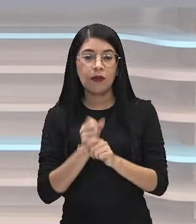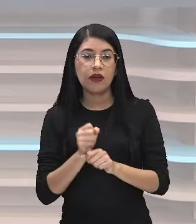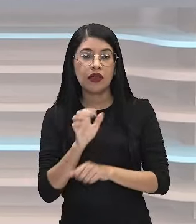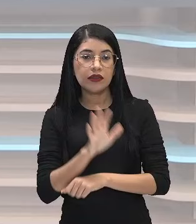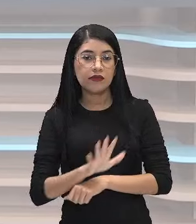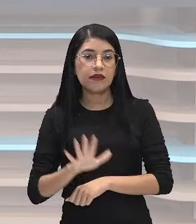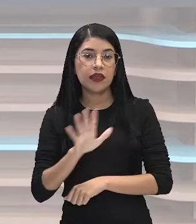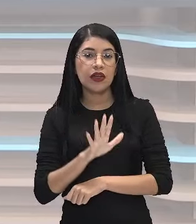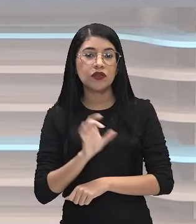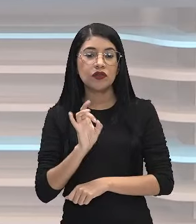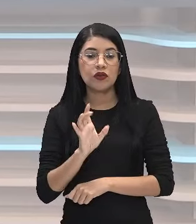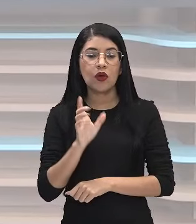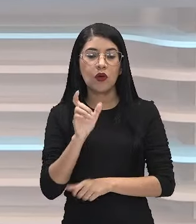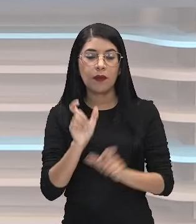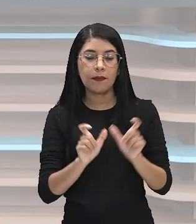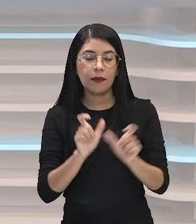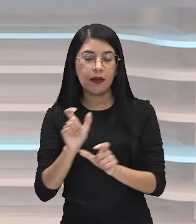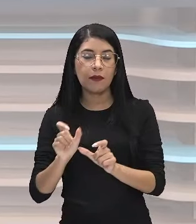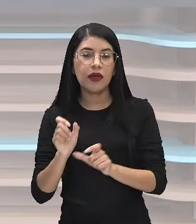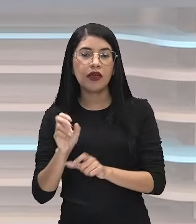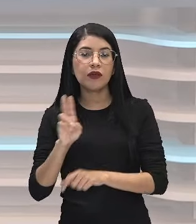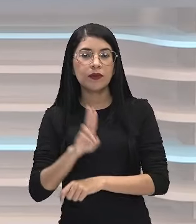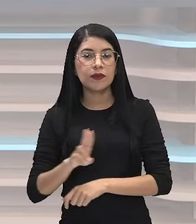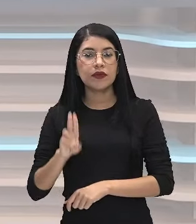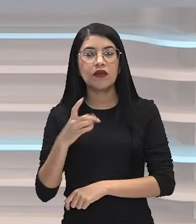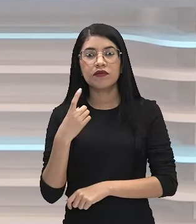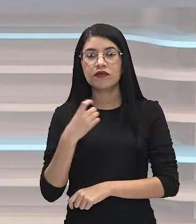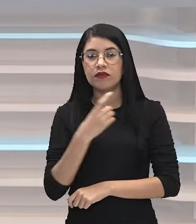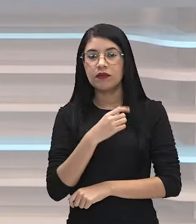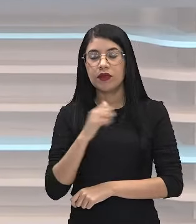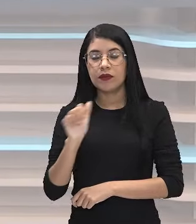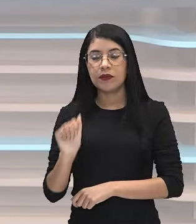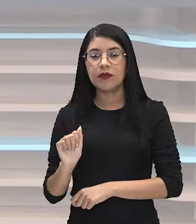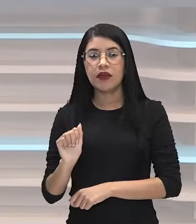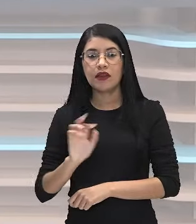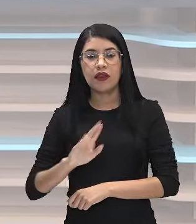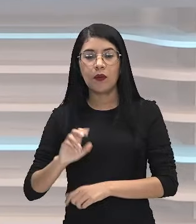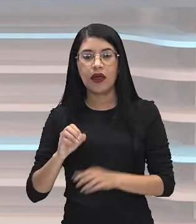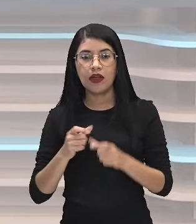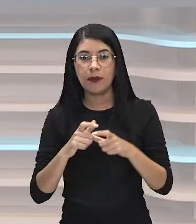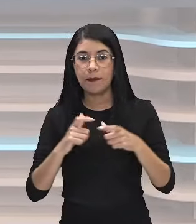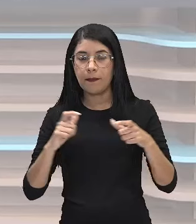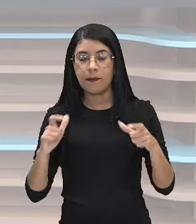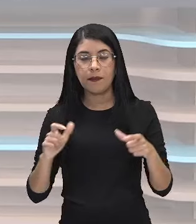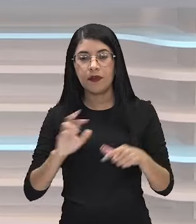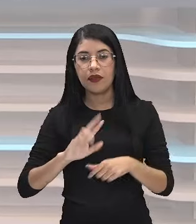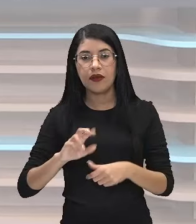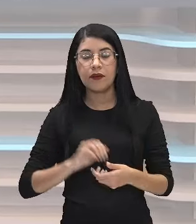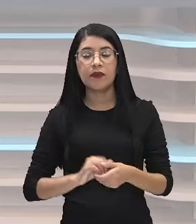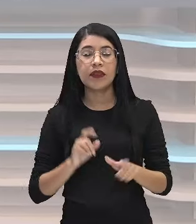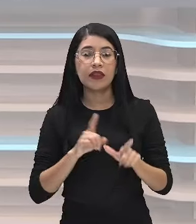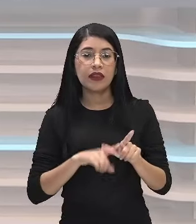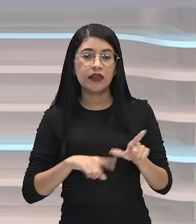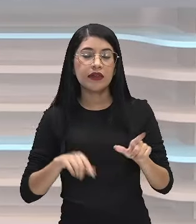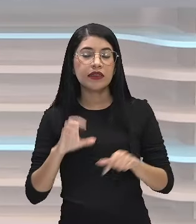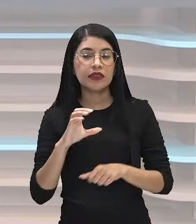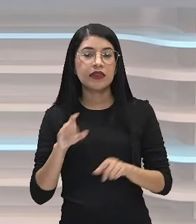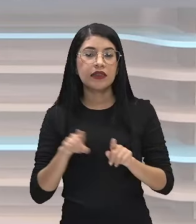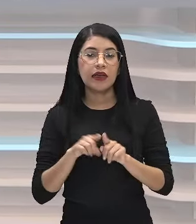usuários do perfume A, né? Diminuiu, não eram todos. Eram só os usuários do perfume A. E na letra C, também diminuiu, né?